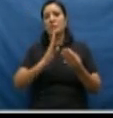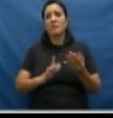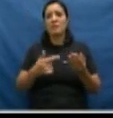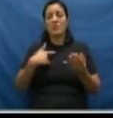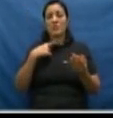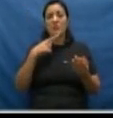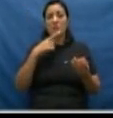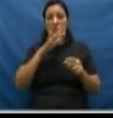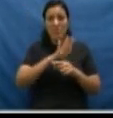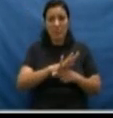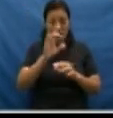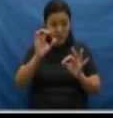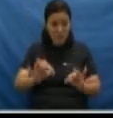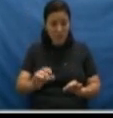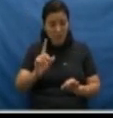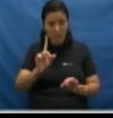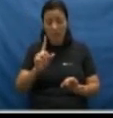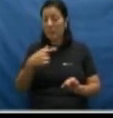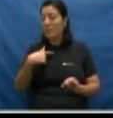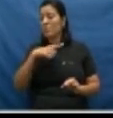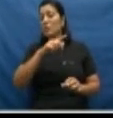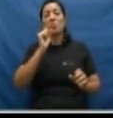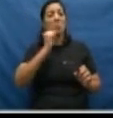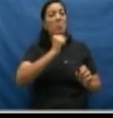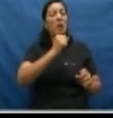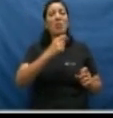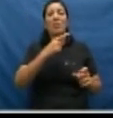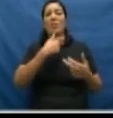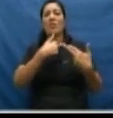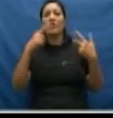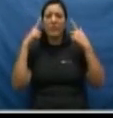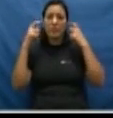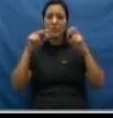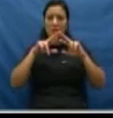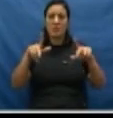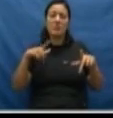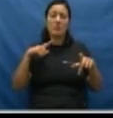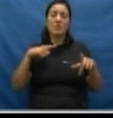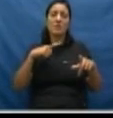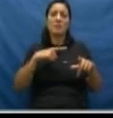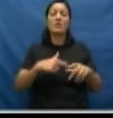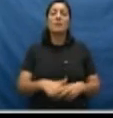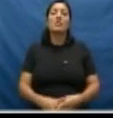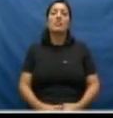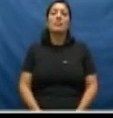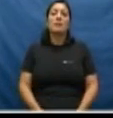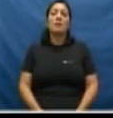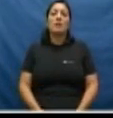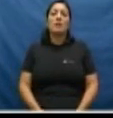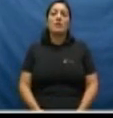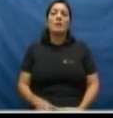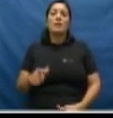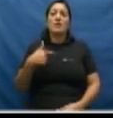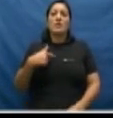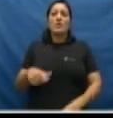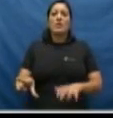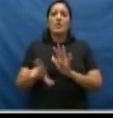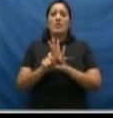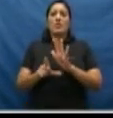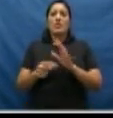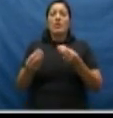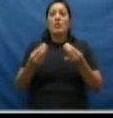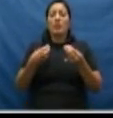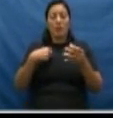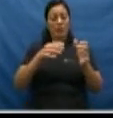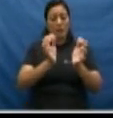não consegue fazer valer a justiça e os direitos humanos em pé de igualdade das mulheres. Esta lei foi construída